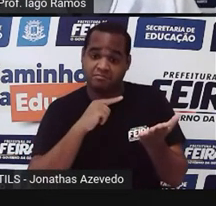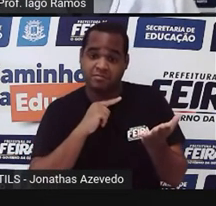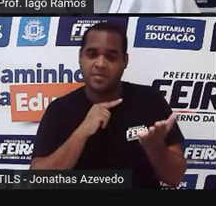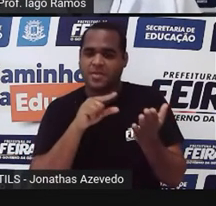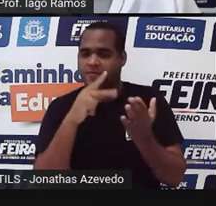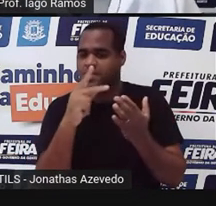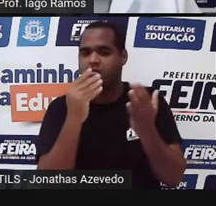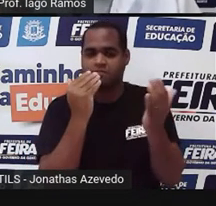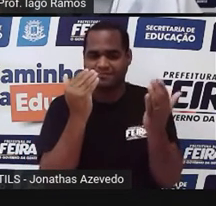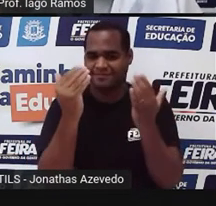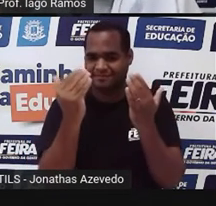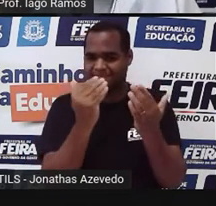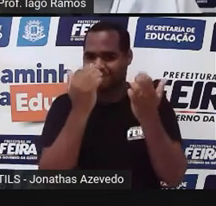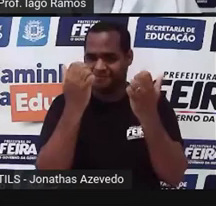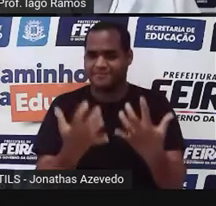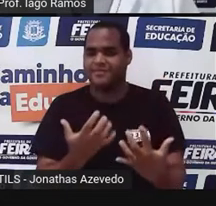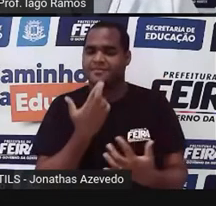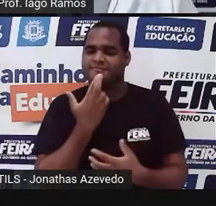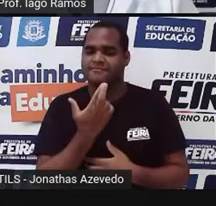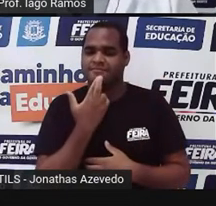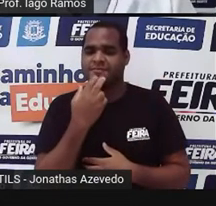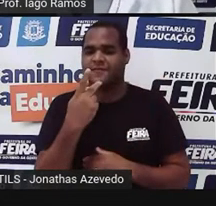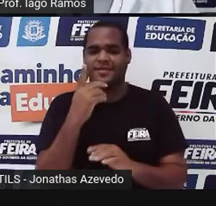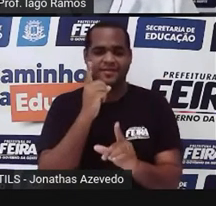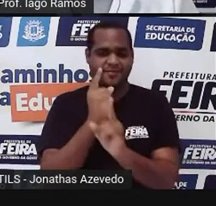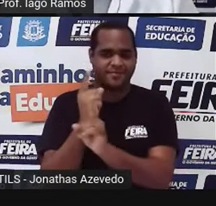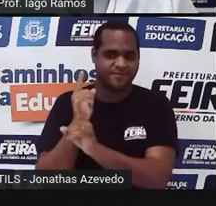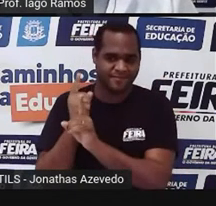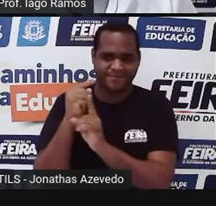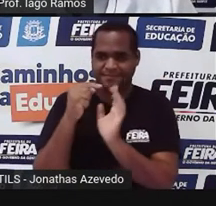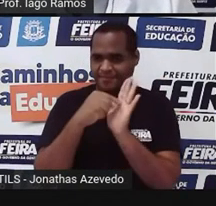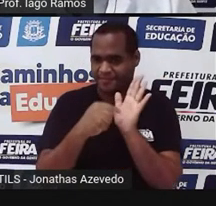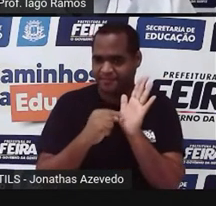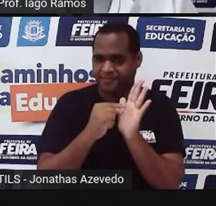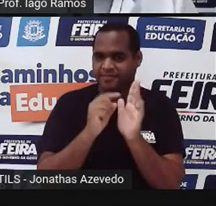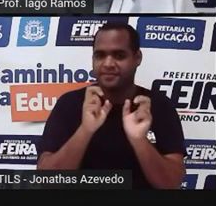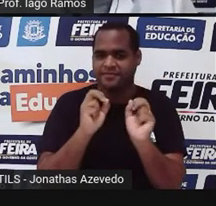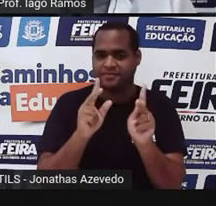comparar com o resultado que você vai achar aí na calculadora. Beleza?